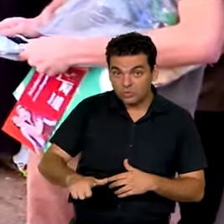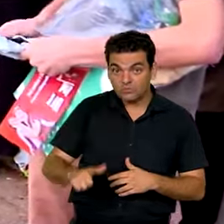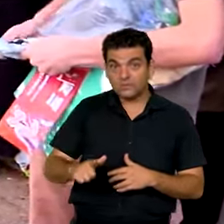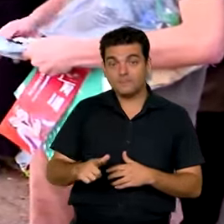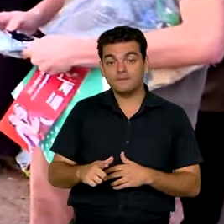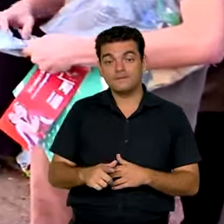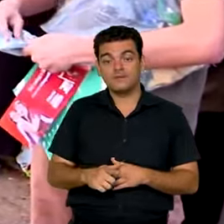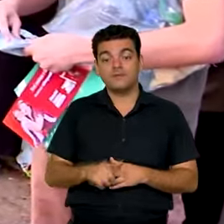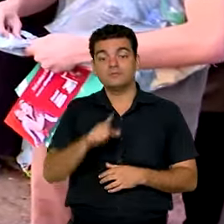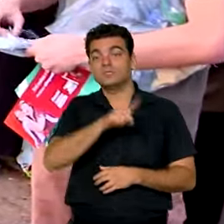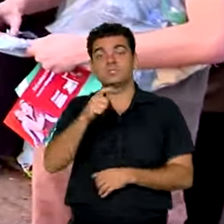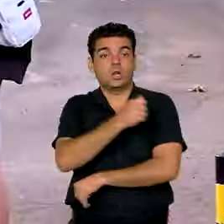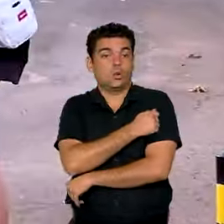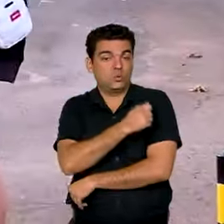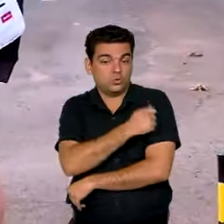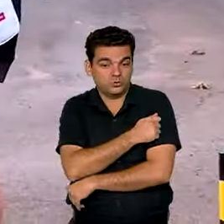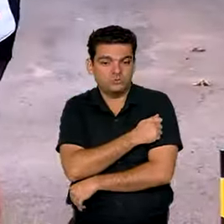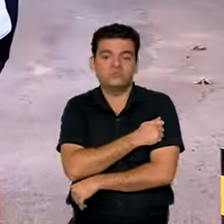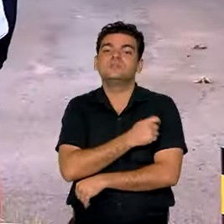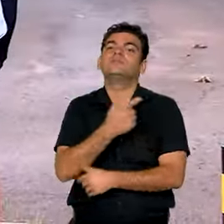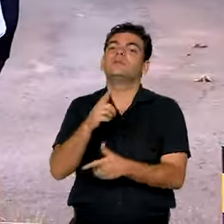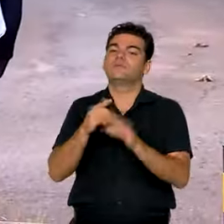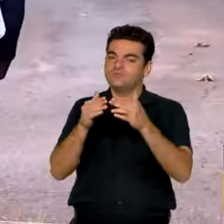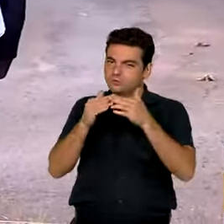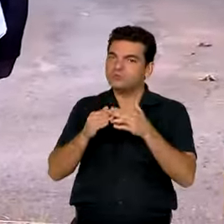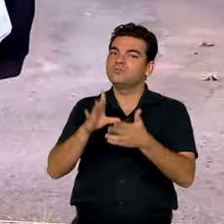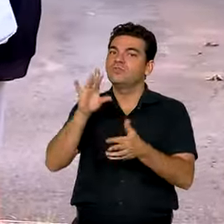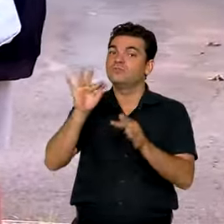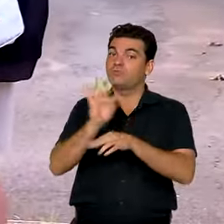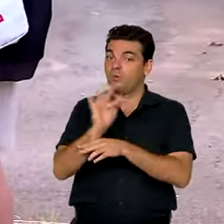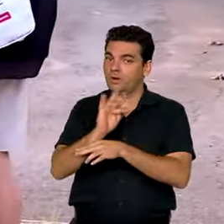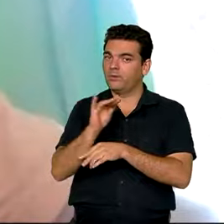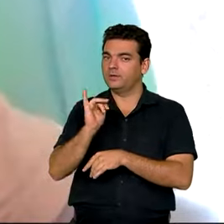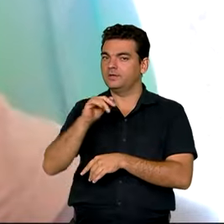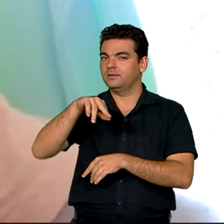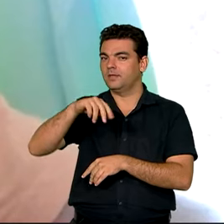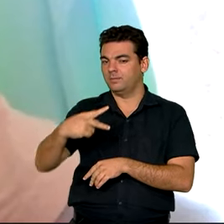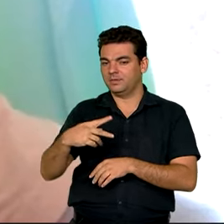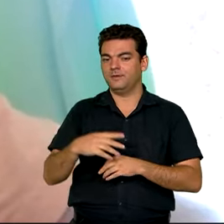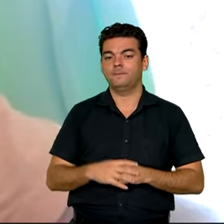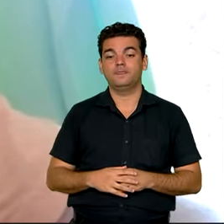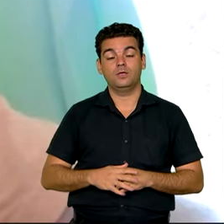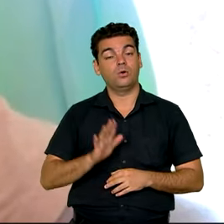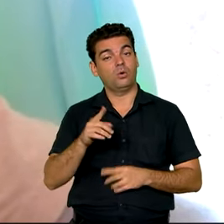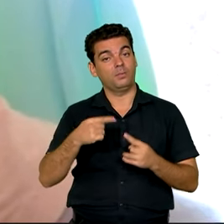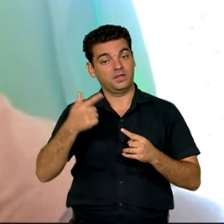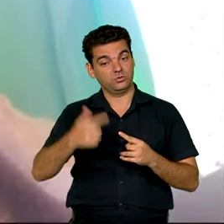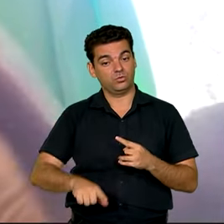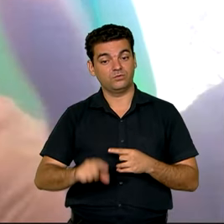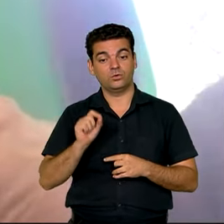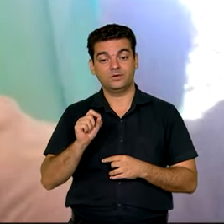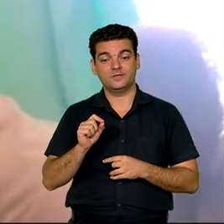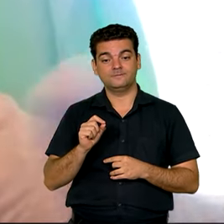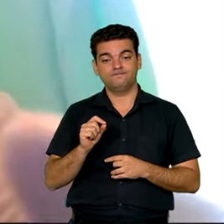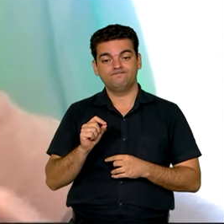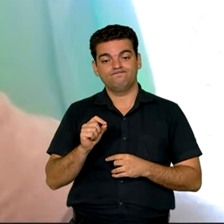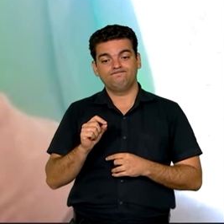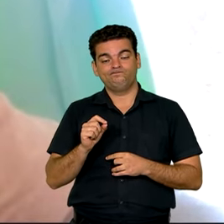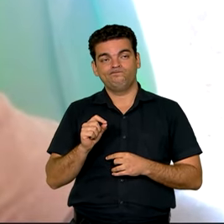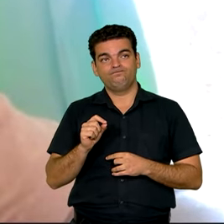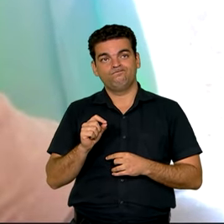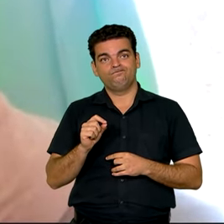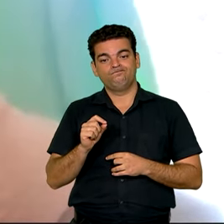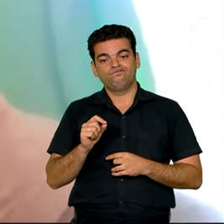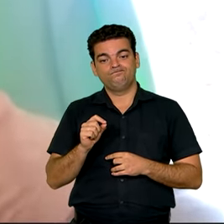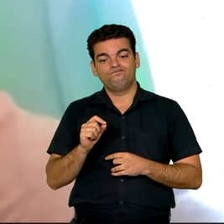chamada, os estudantes tiveram de fazer um pedido formal ao Inep. A reaplicação tem algumas